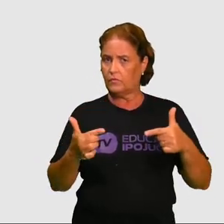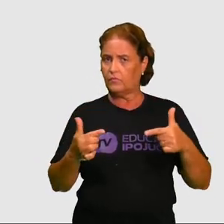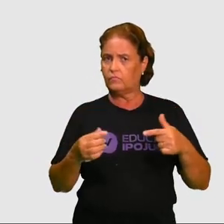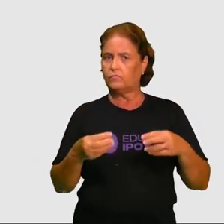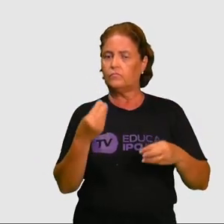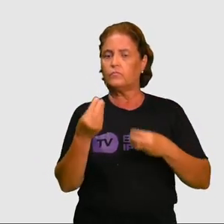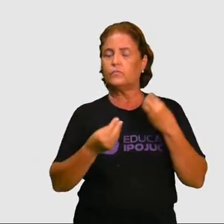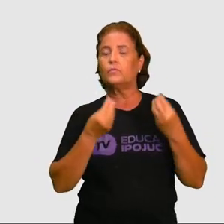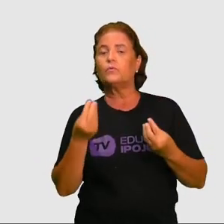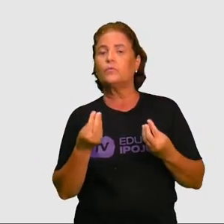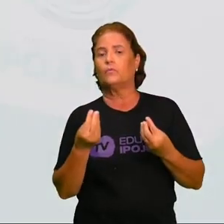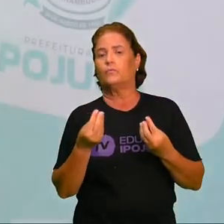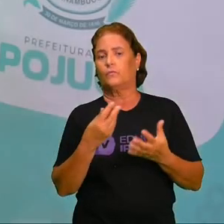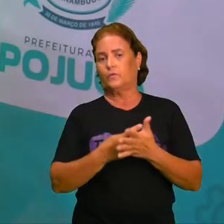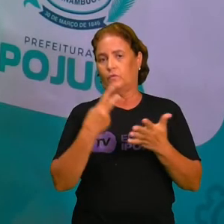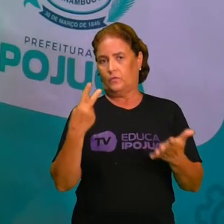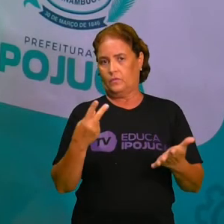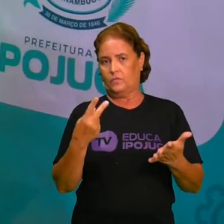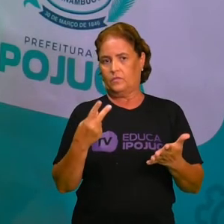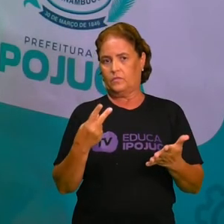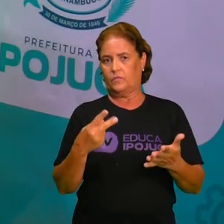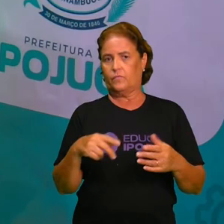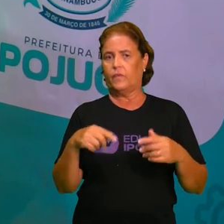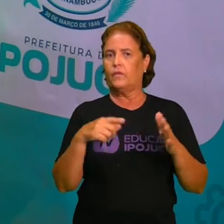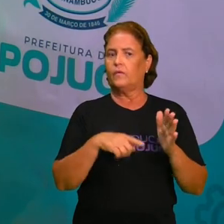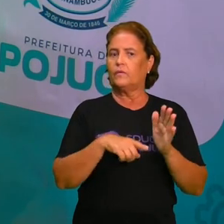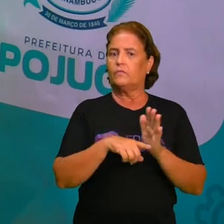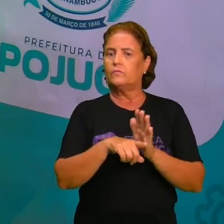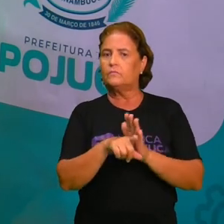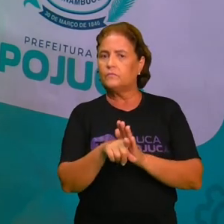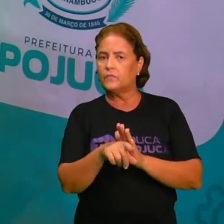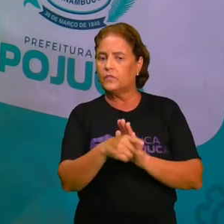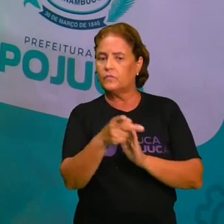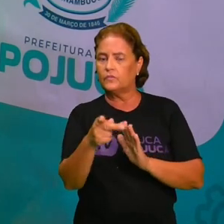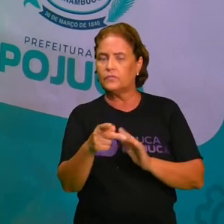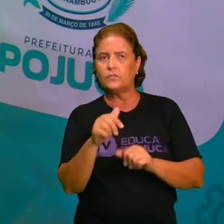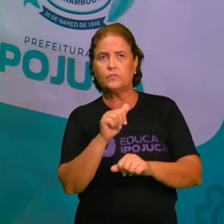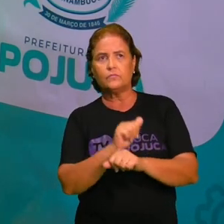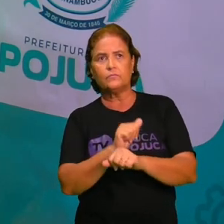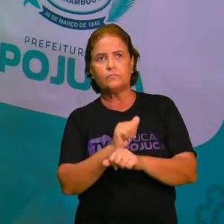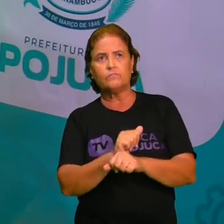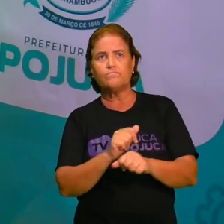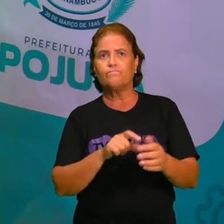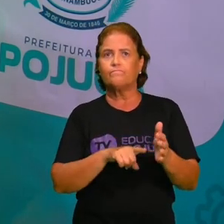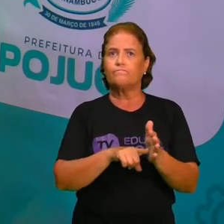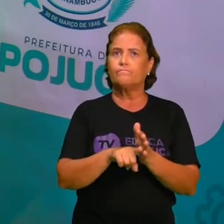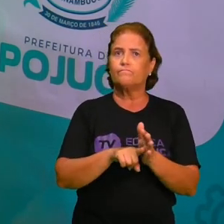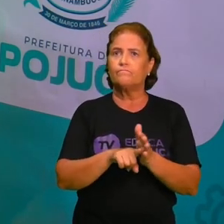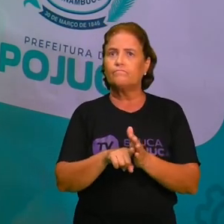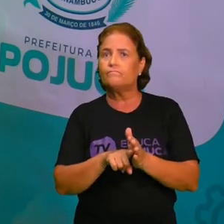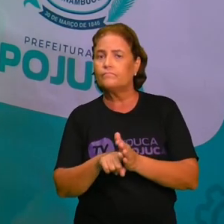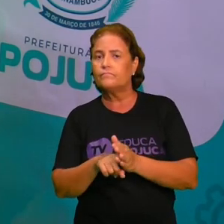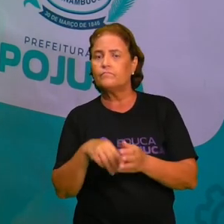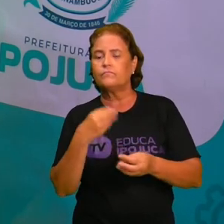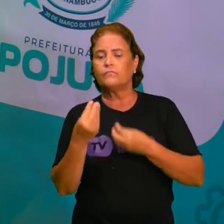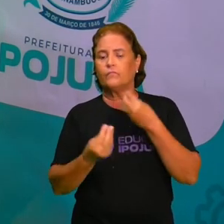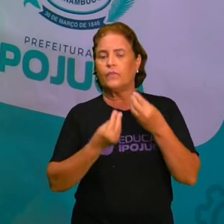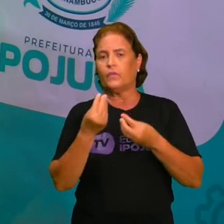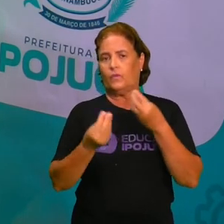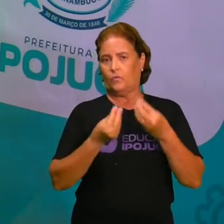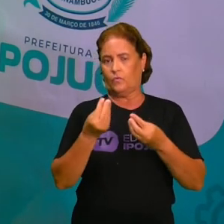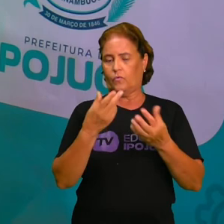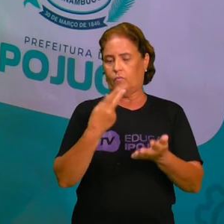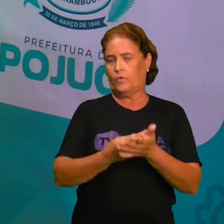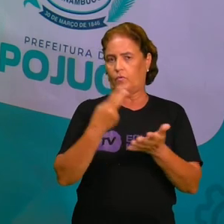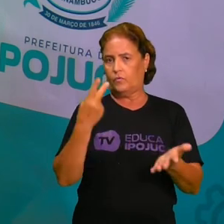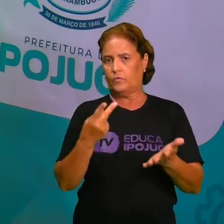trago essa reflexão para que vocês parem e analisem o como tudo isso aconteceu e o como foi visto sobre o olhar de cada